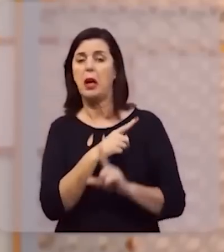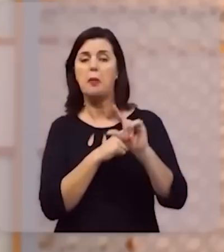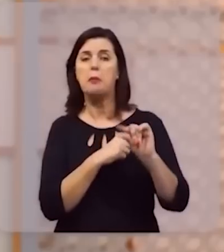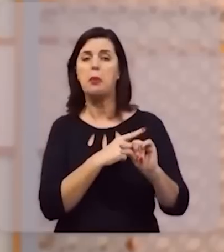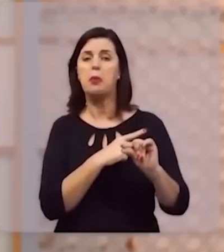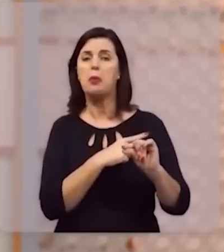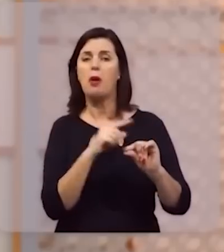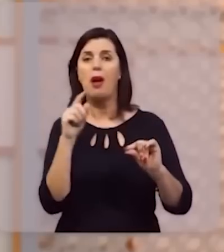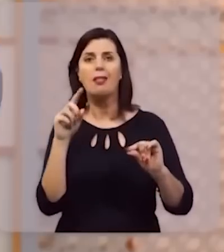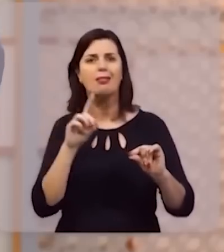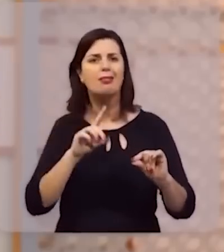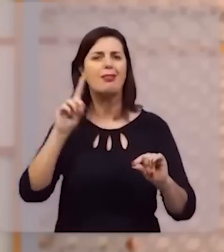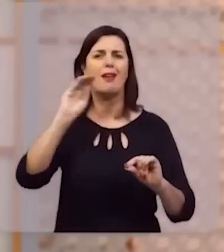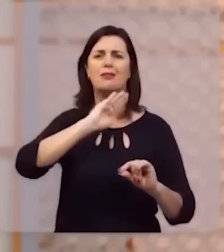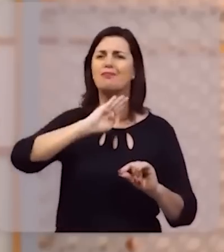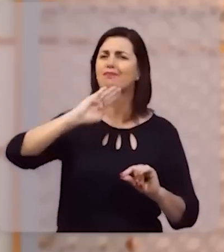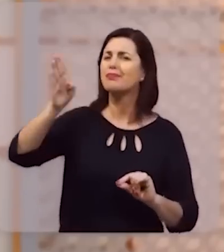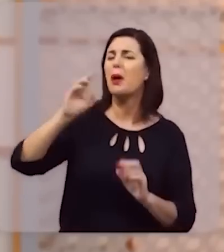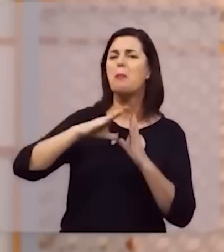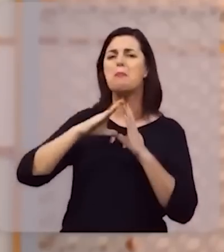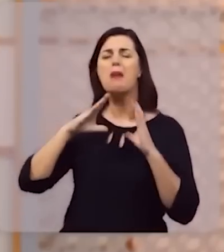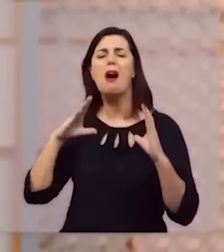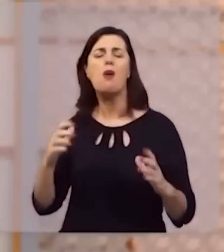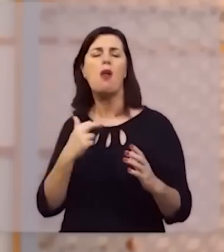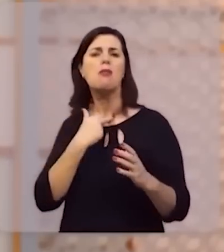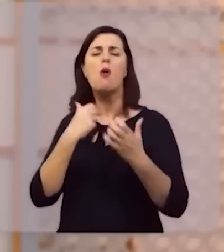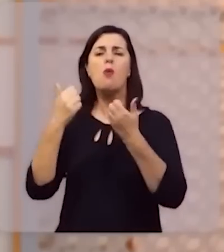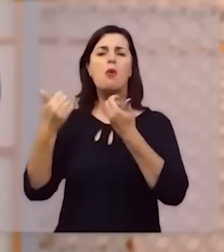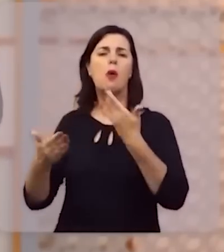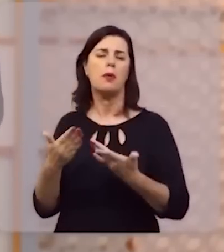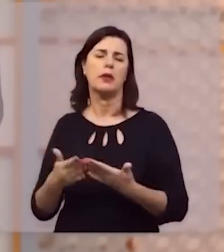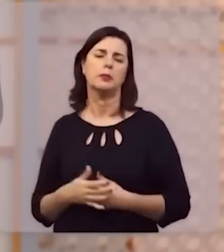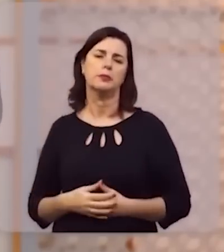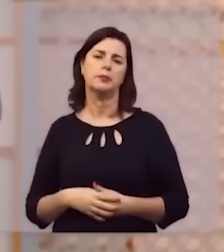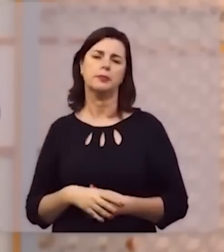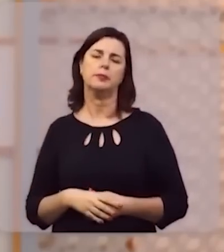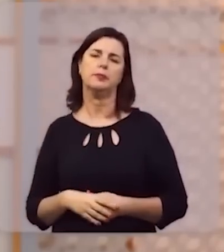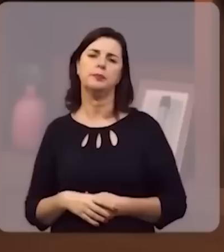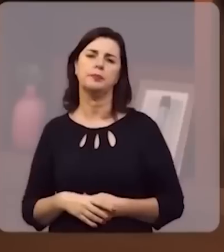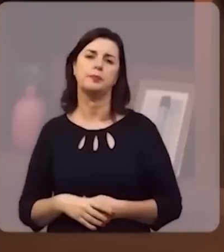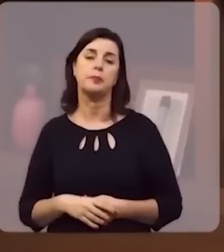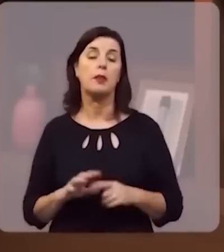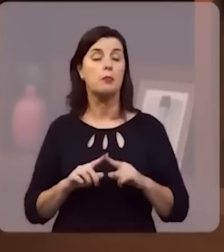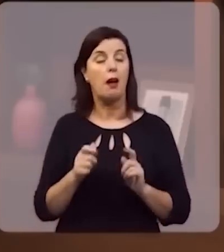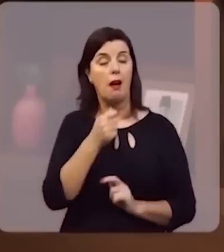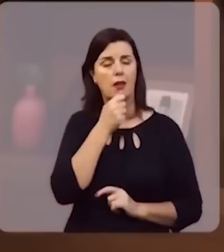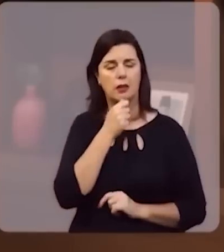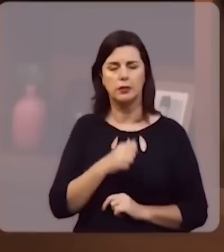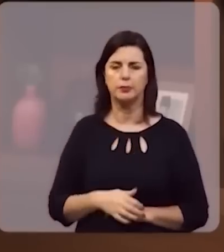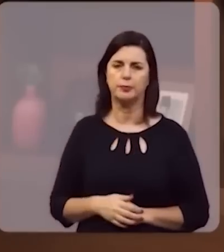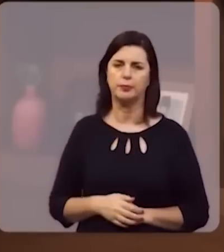do que nada. Este é o nosso Deus, incomparavelmente majestoso. Mas ainda,